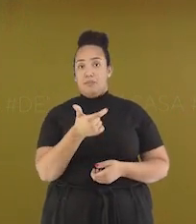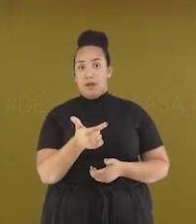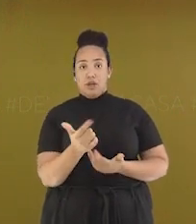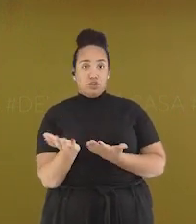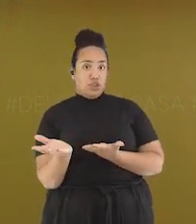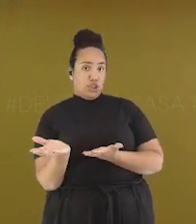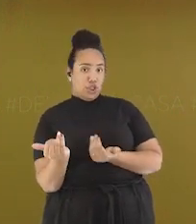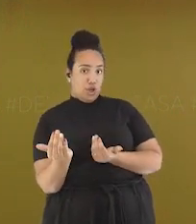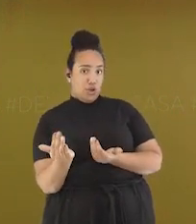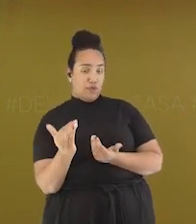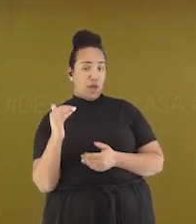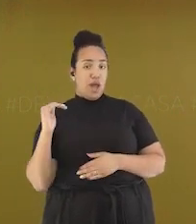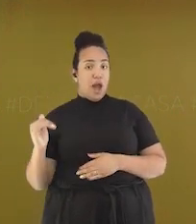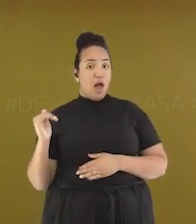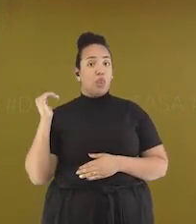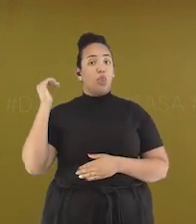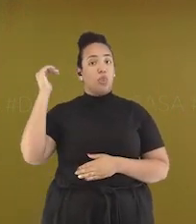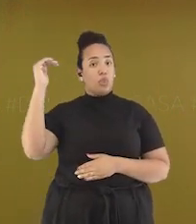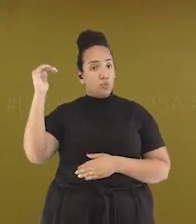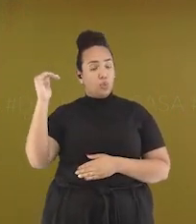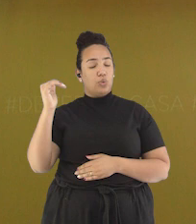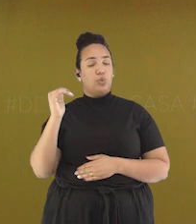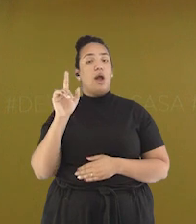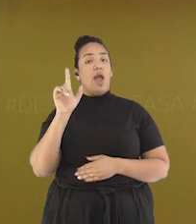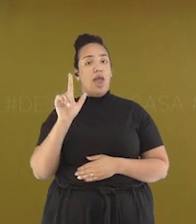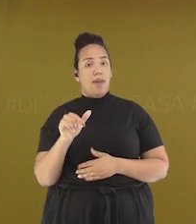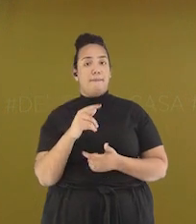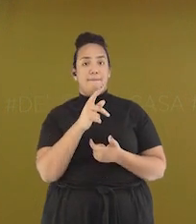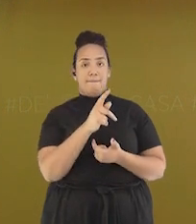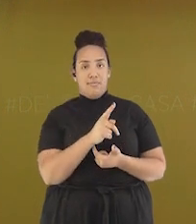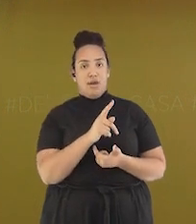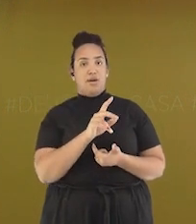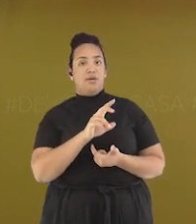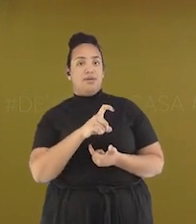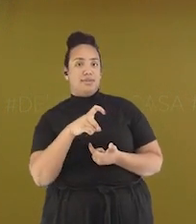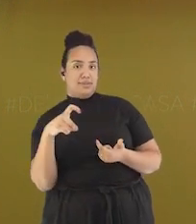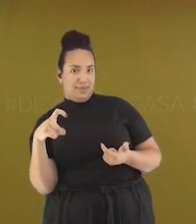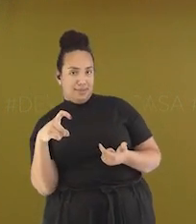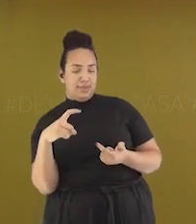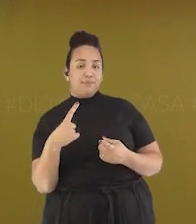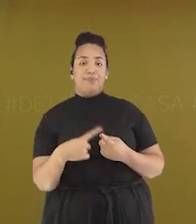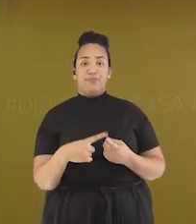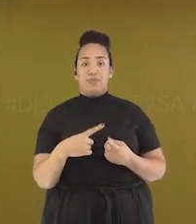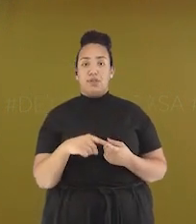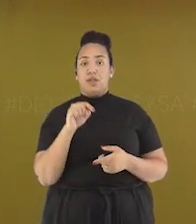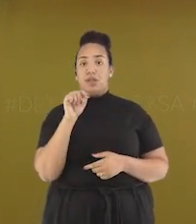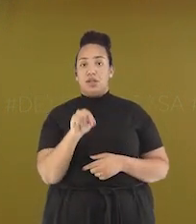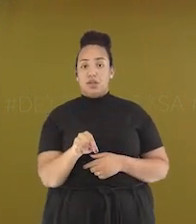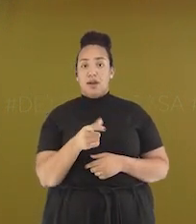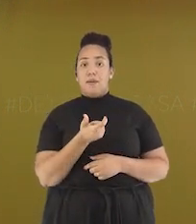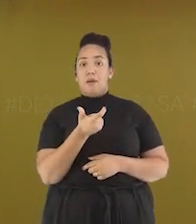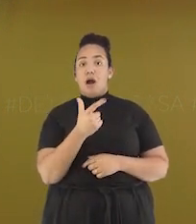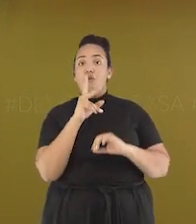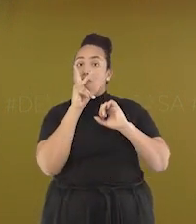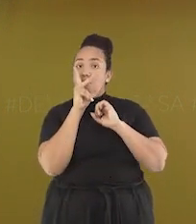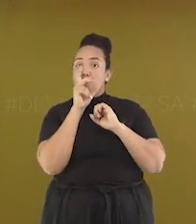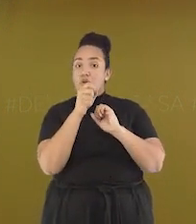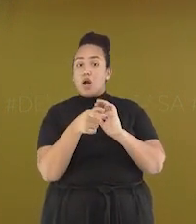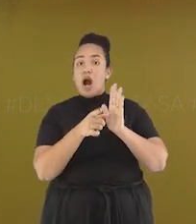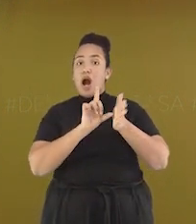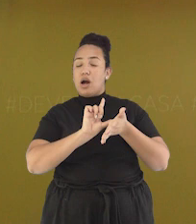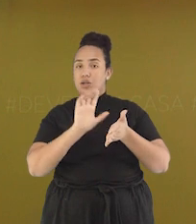jovens e adultos São palavras paroxítonas Pois apresentam sílaba tônica Na penúltima sílaba